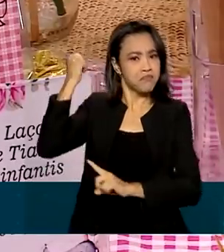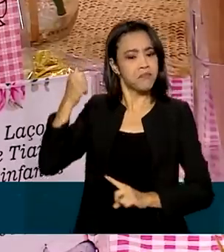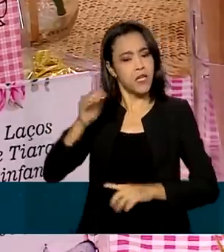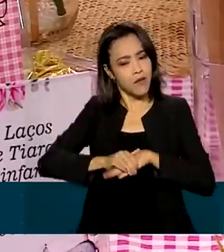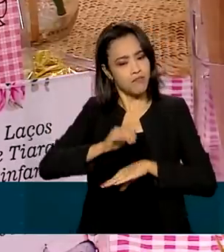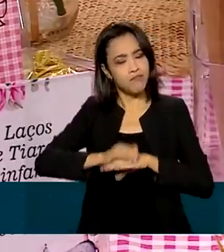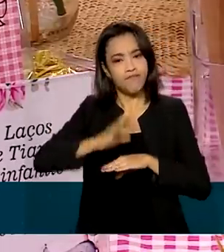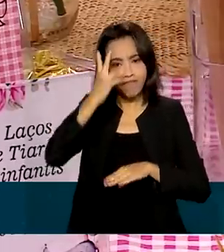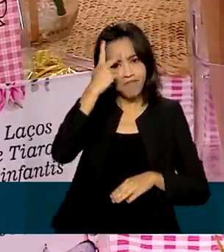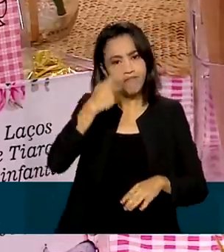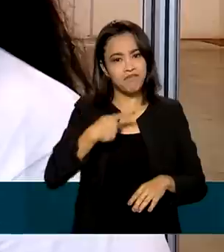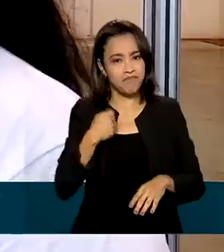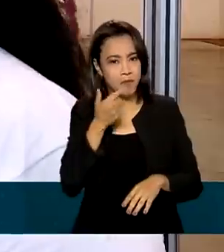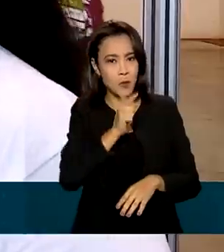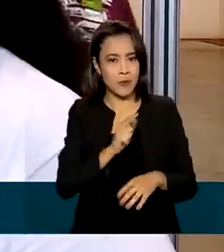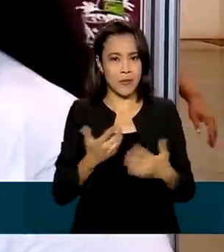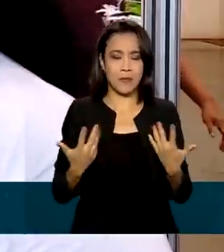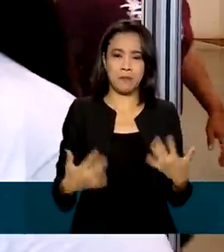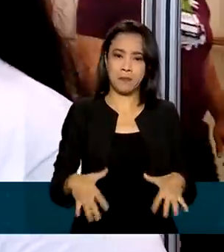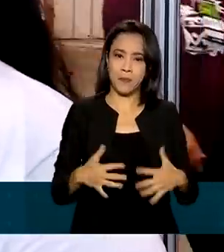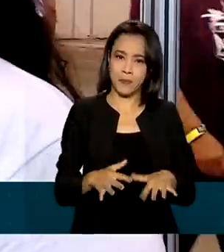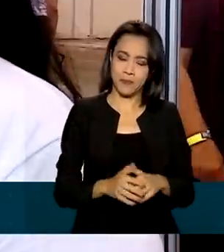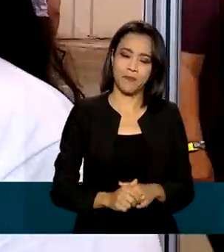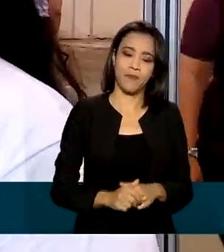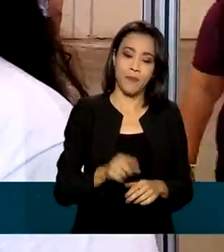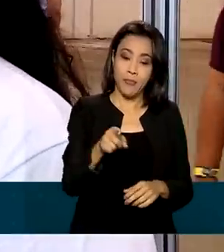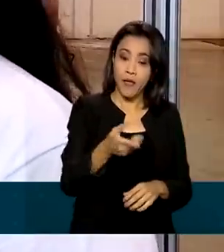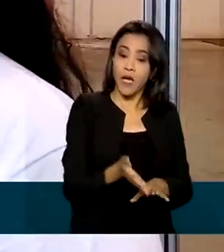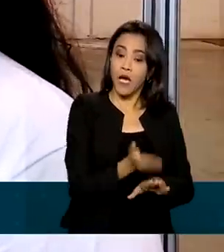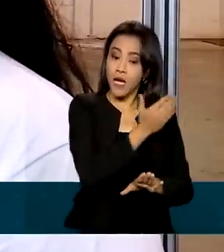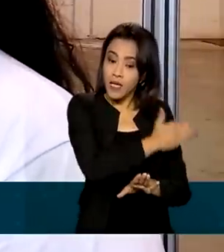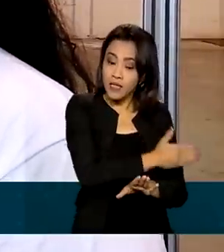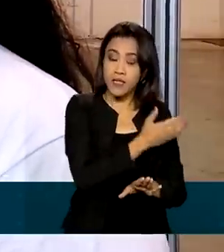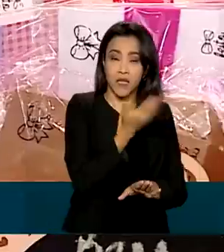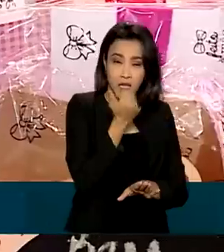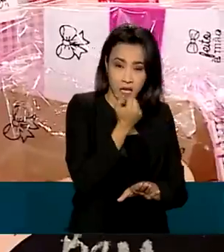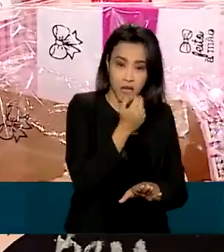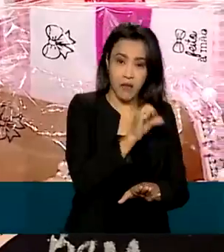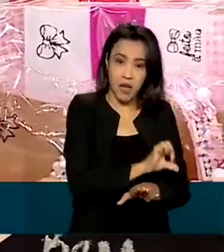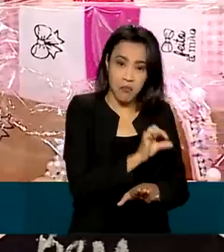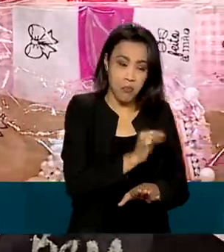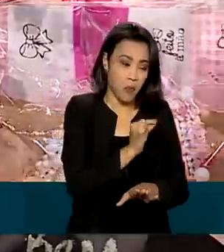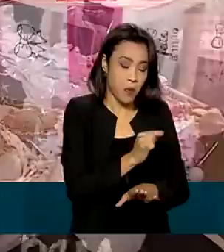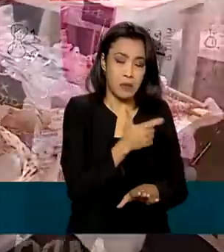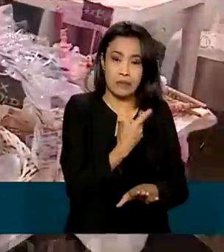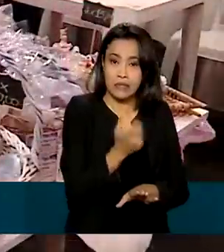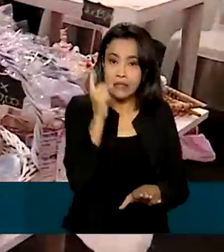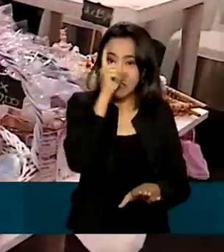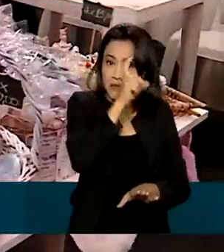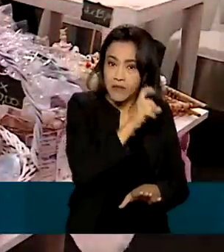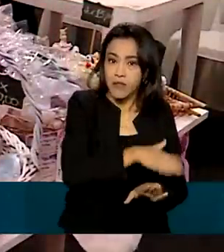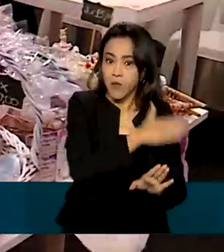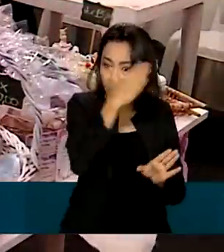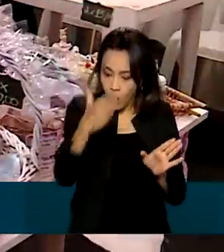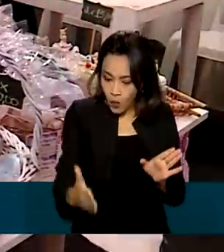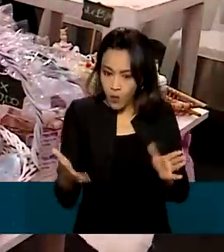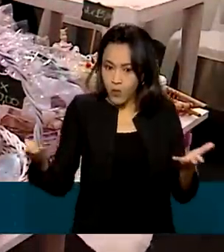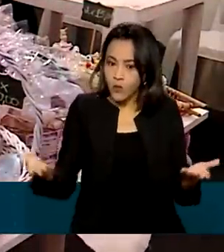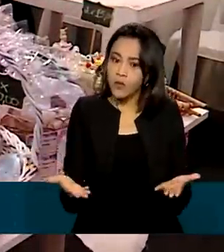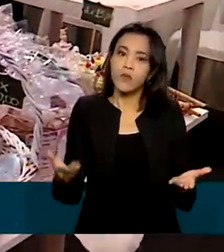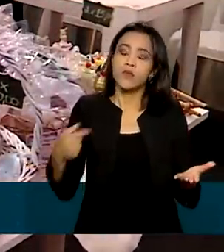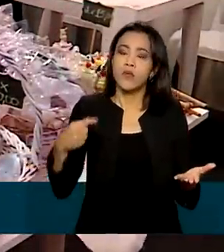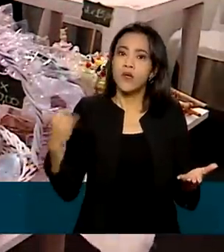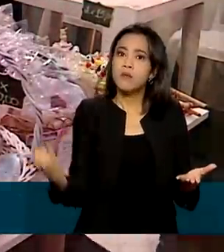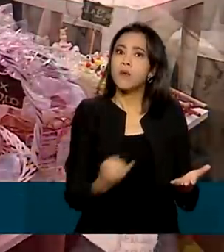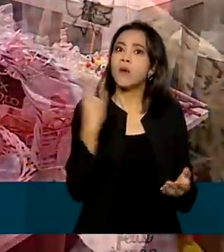independente. Tem um ponto que até a alimentação era escassa. Eu digo que é extrema importância que a